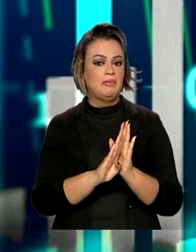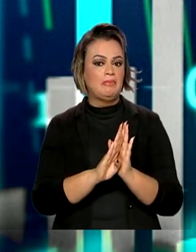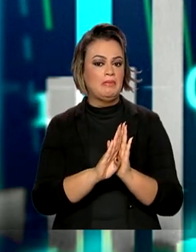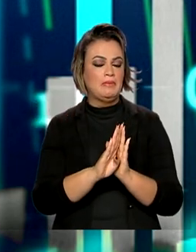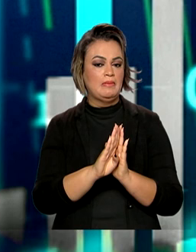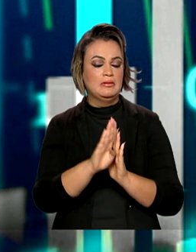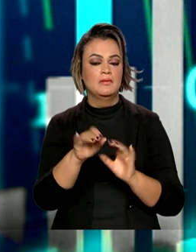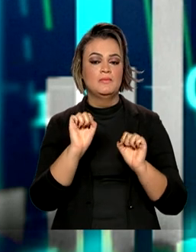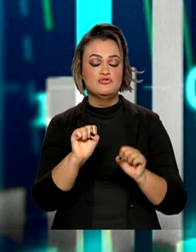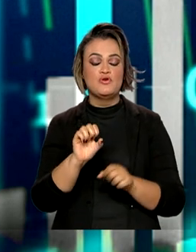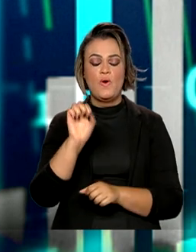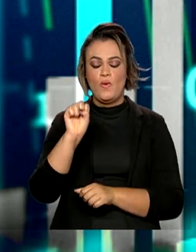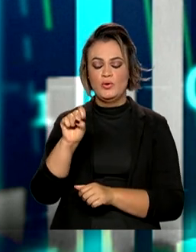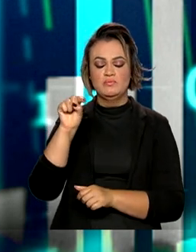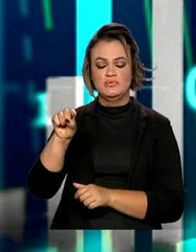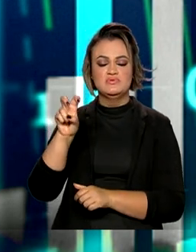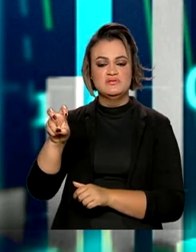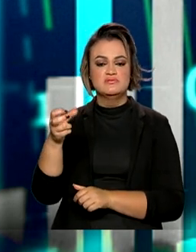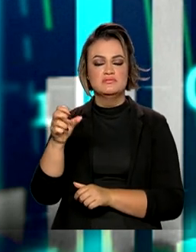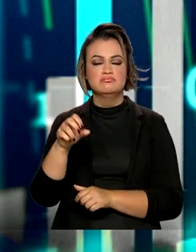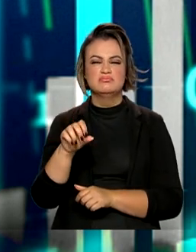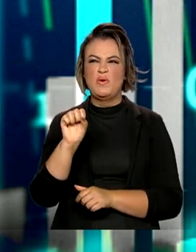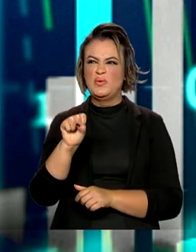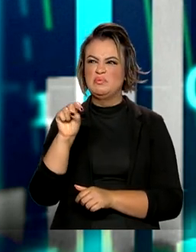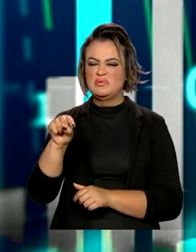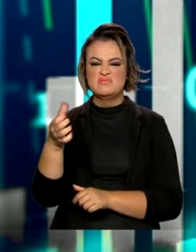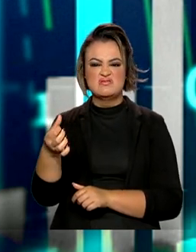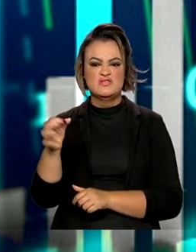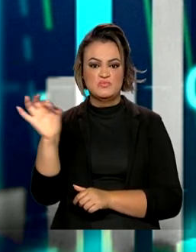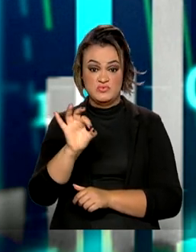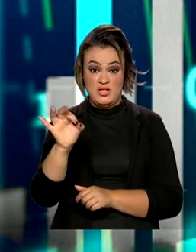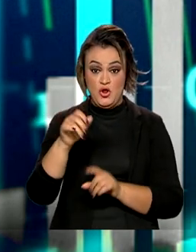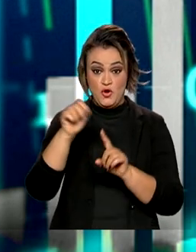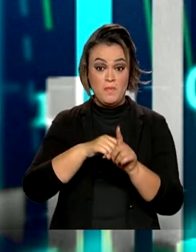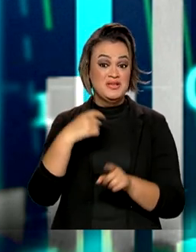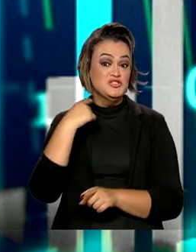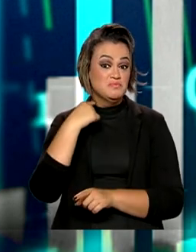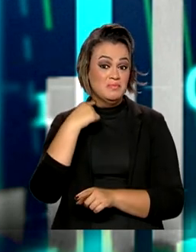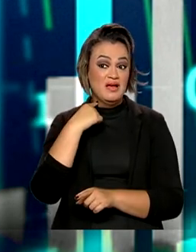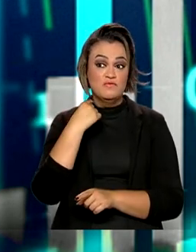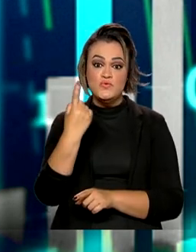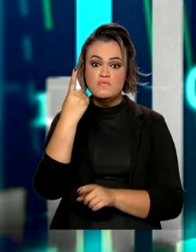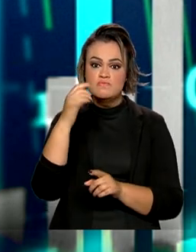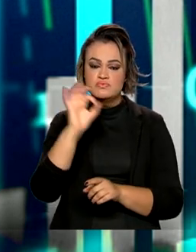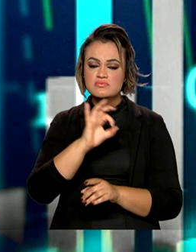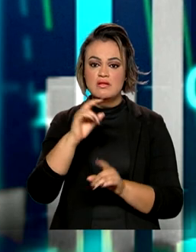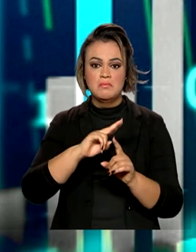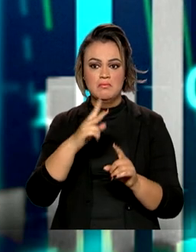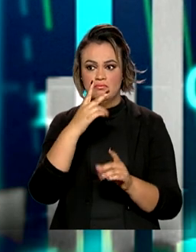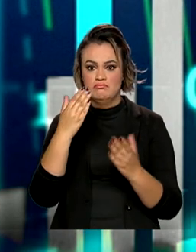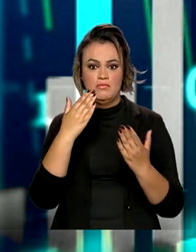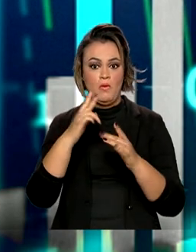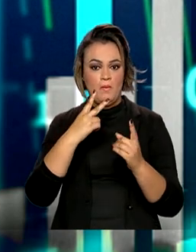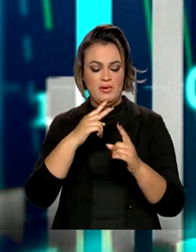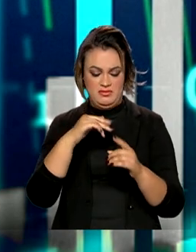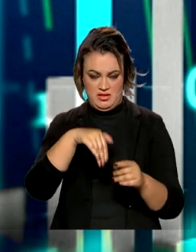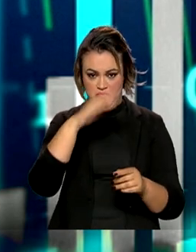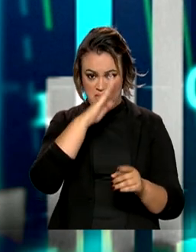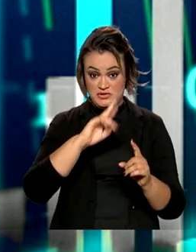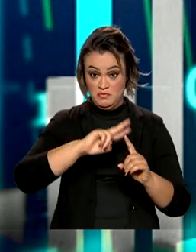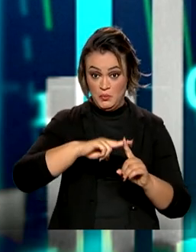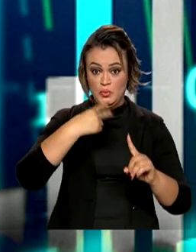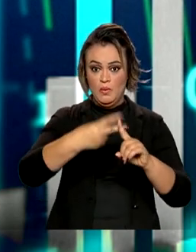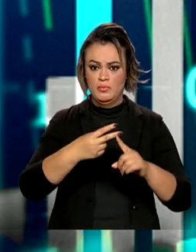chegando a 8,6% em maio. Apenas no mês de maio ela chegou a 1%, o dobro praticamente do verificado no Brasil. E isso